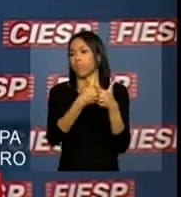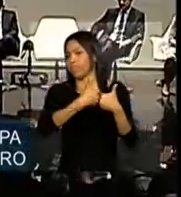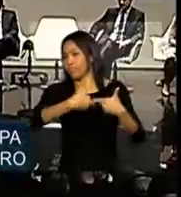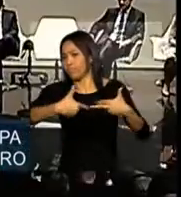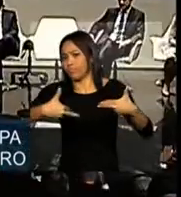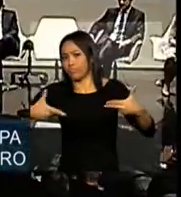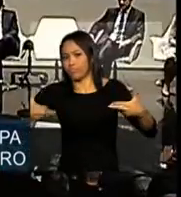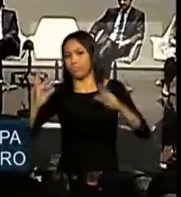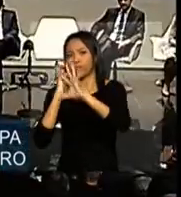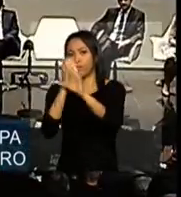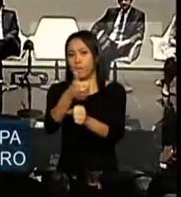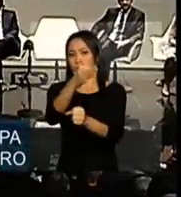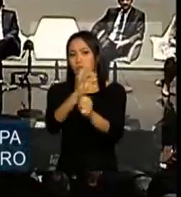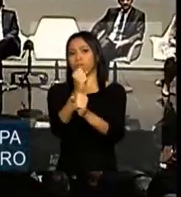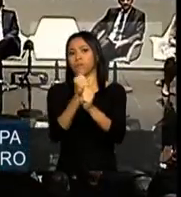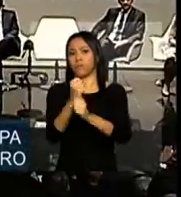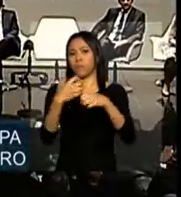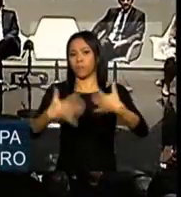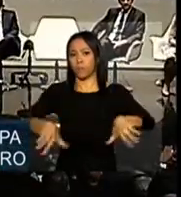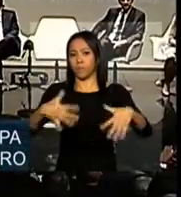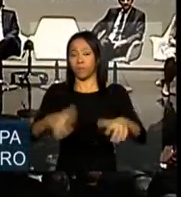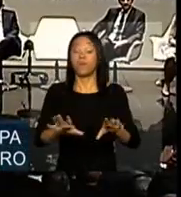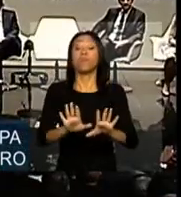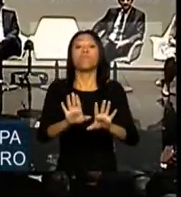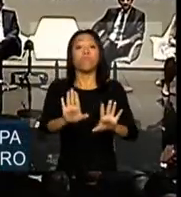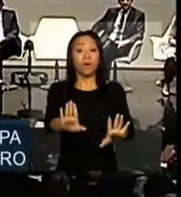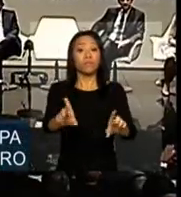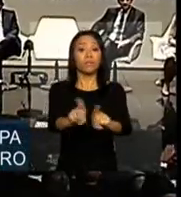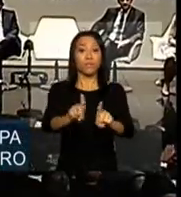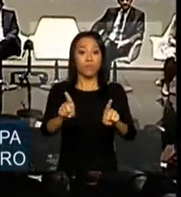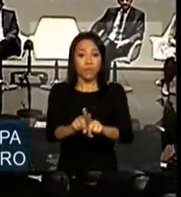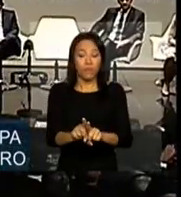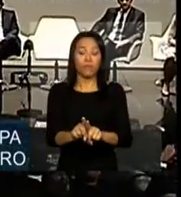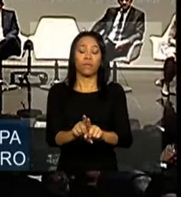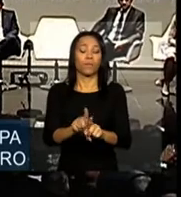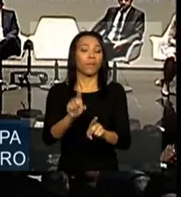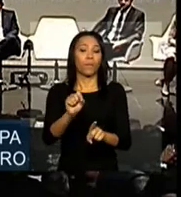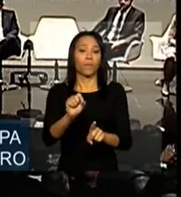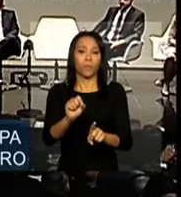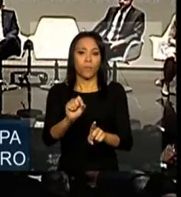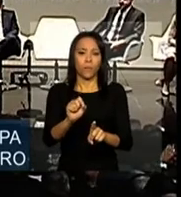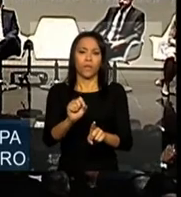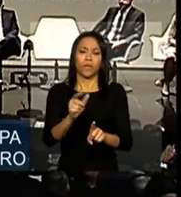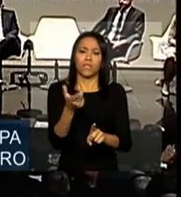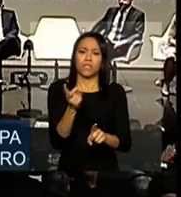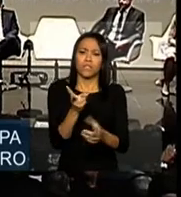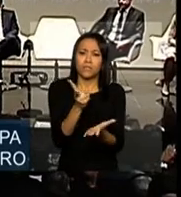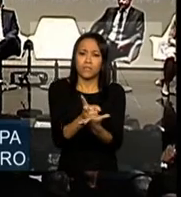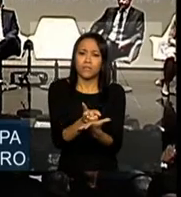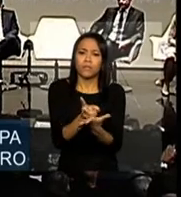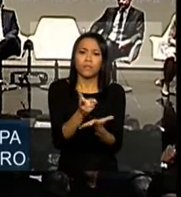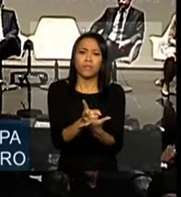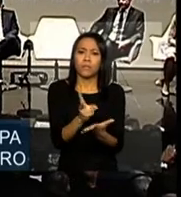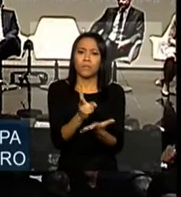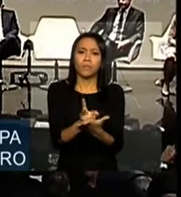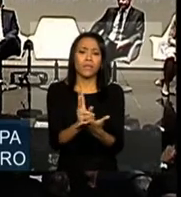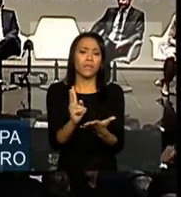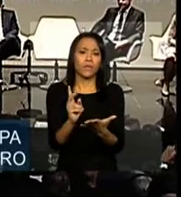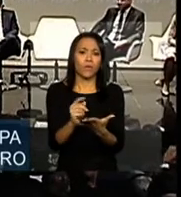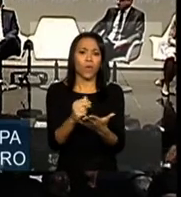anos, mas também decorrente de um estoque e de um passivo de